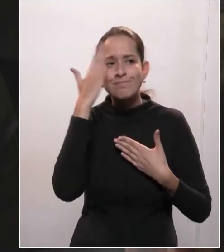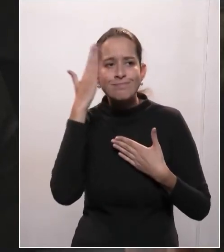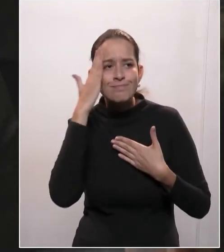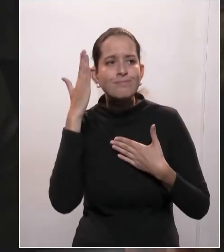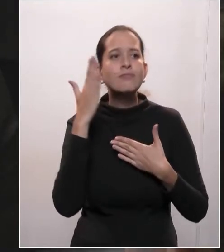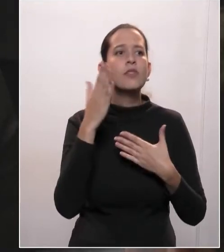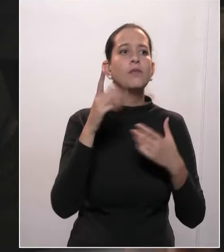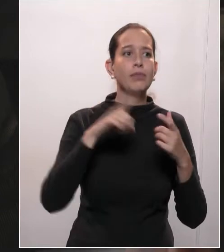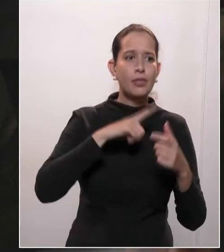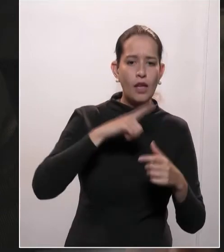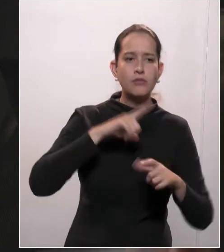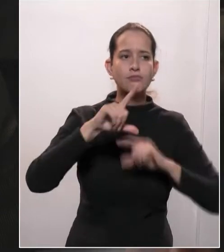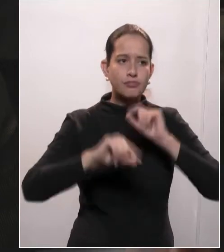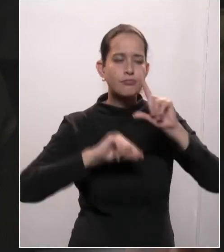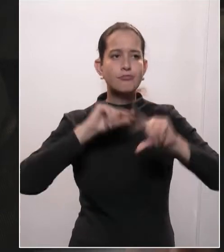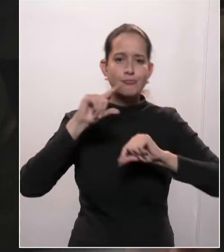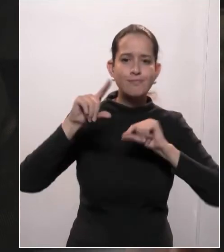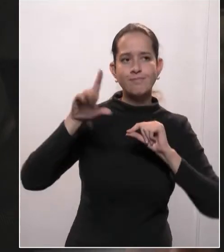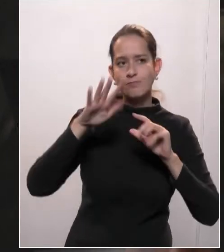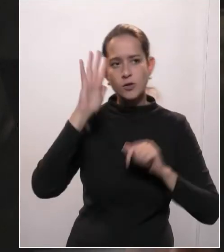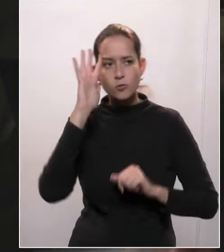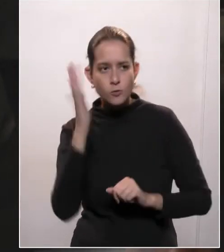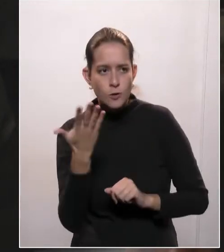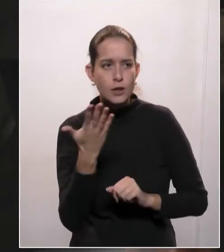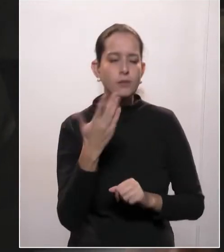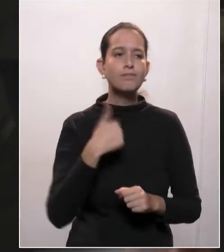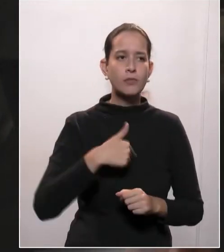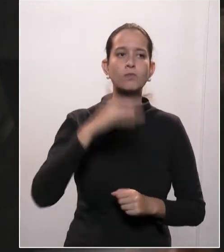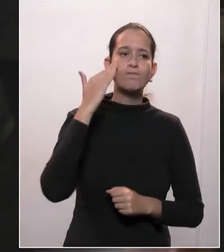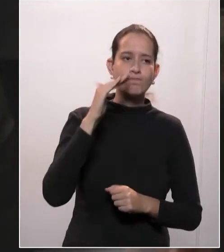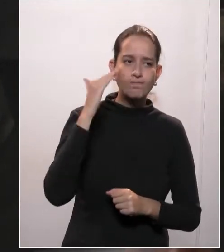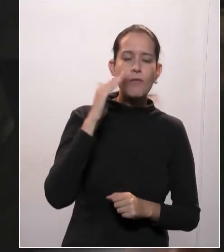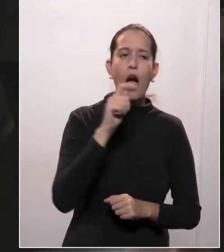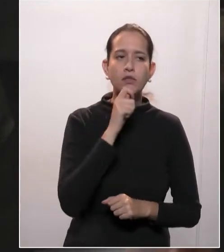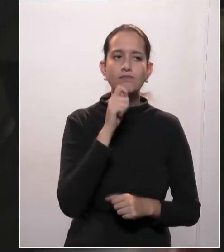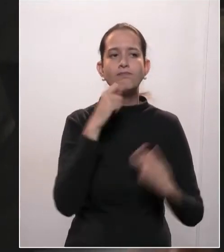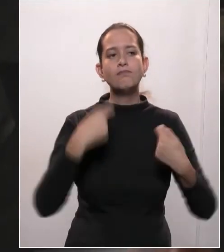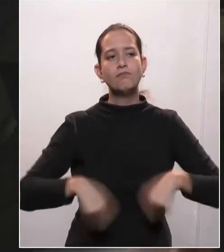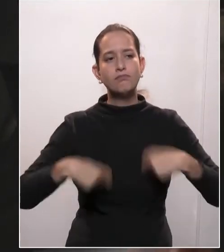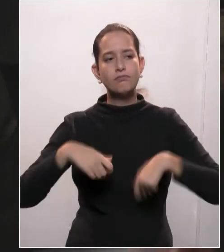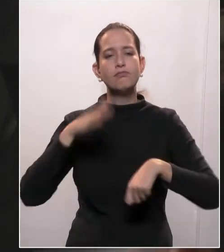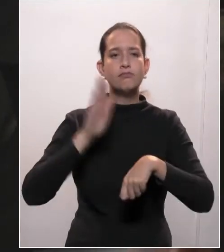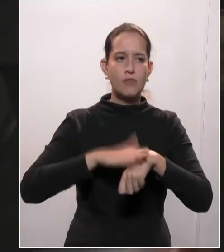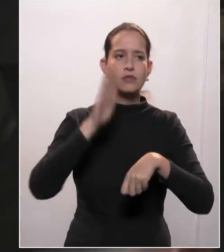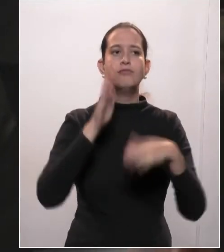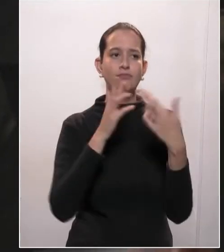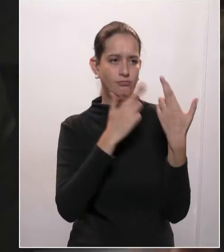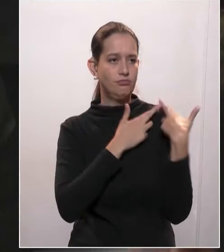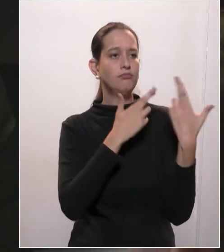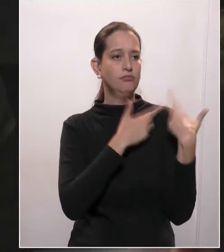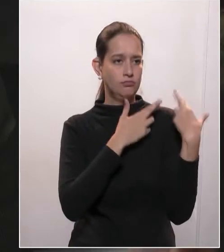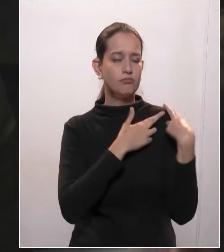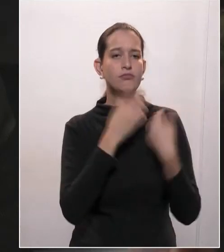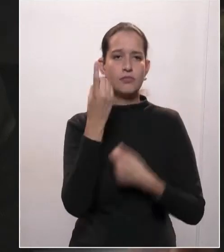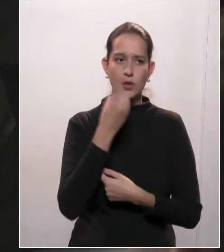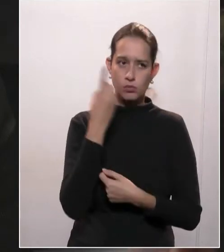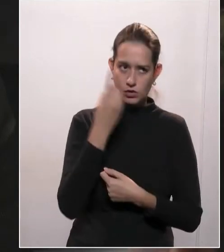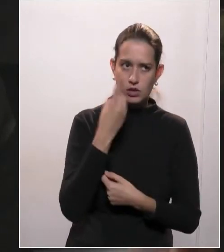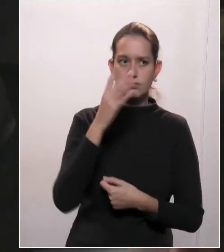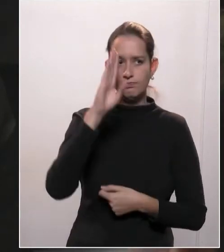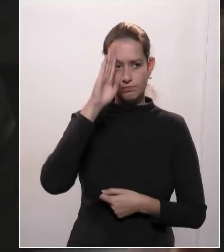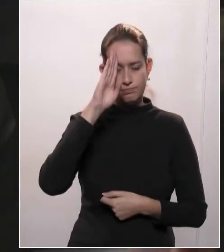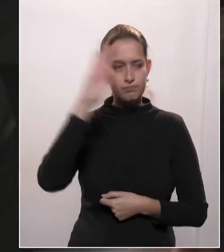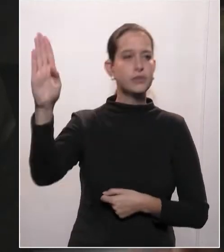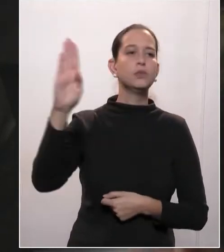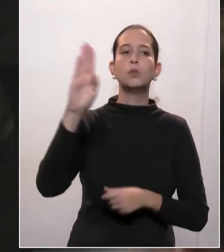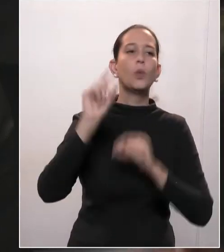sendo tomadas, mas eu entendo que esse assunto exige ainda mais responsabilidade nossa, e principalmente de quem está no comando